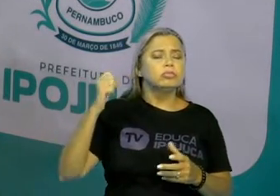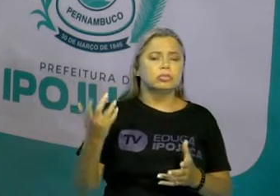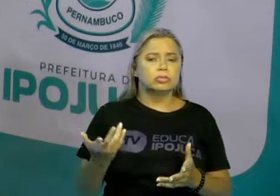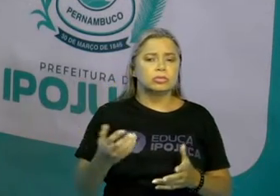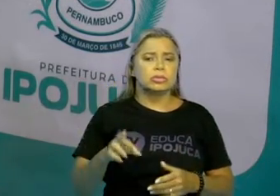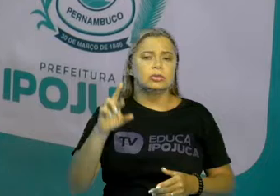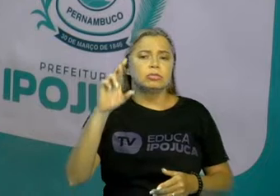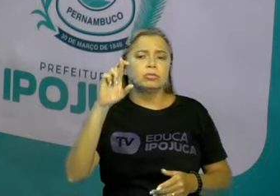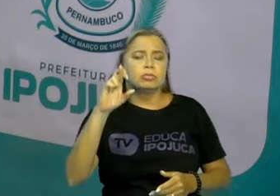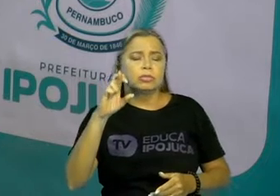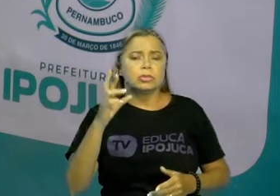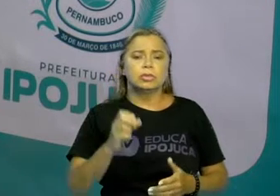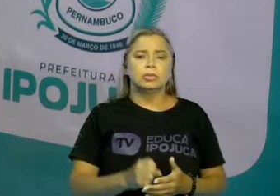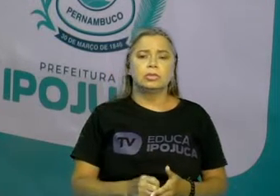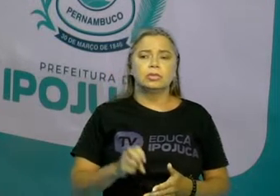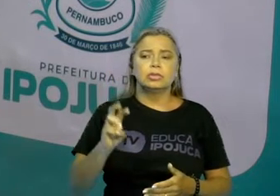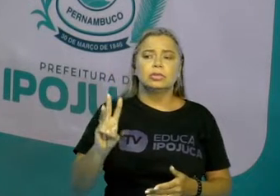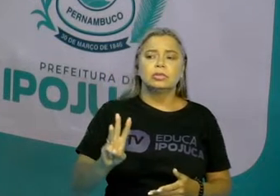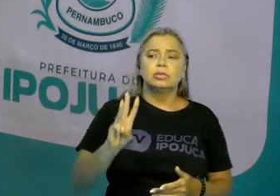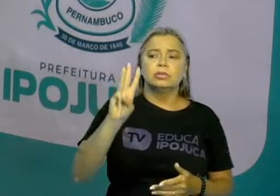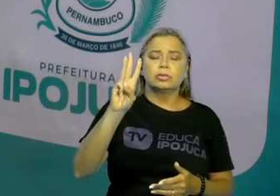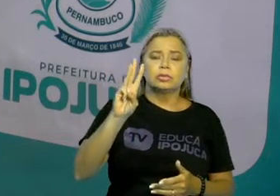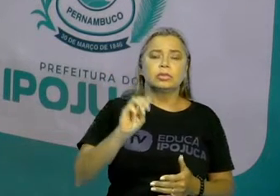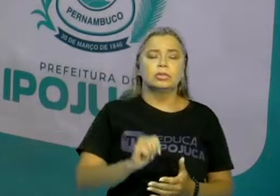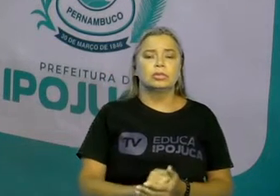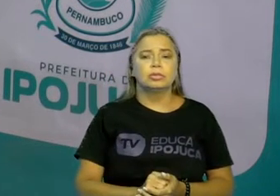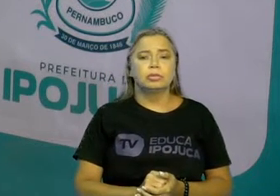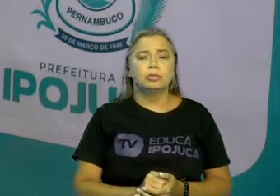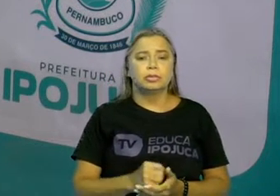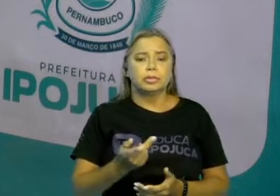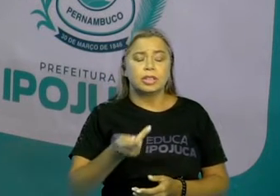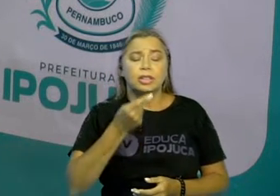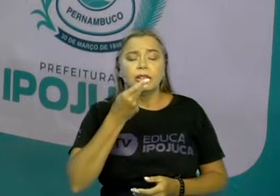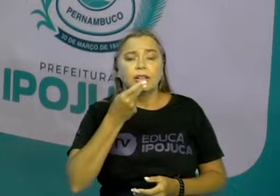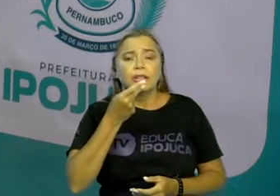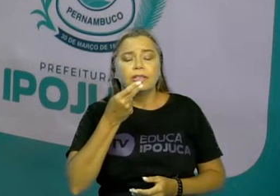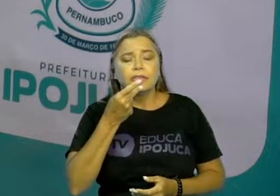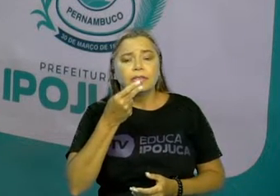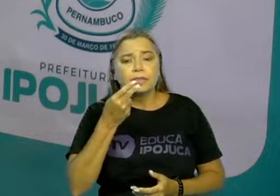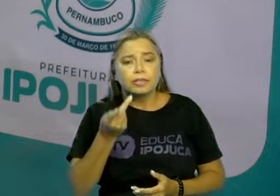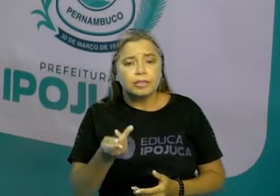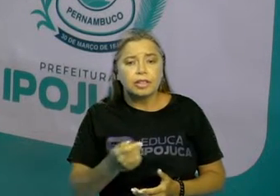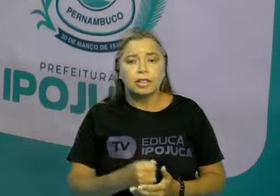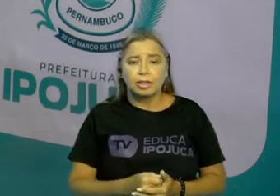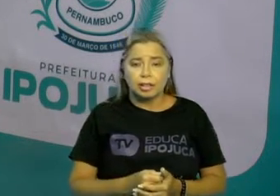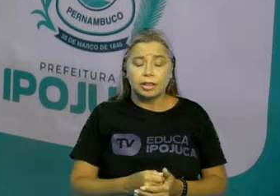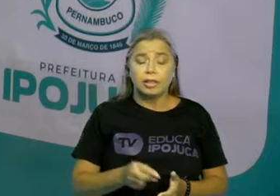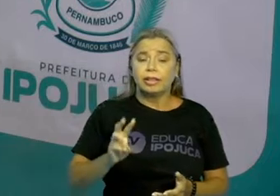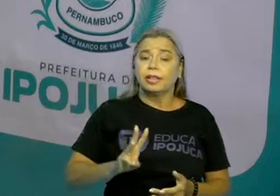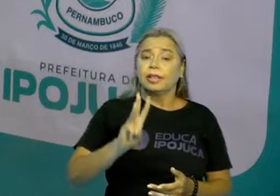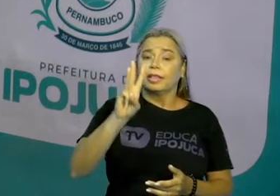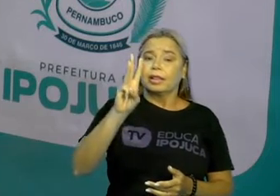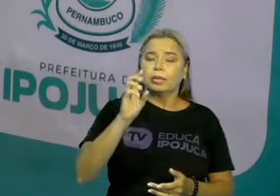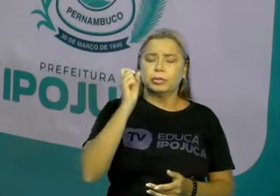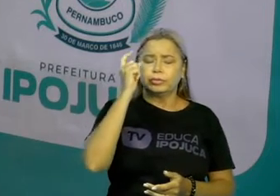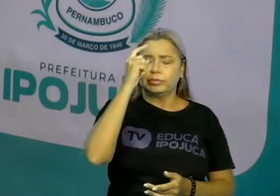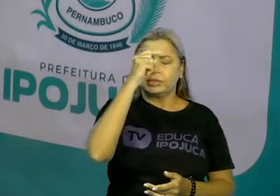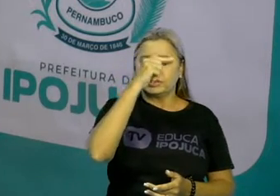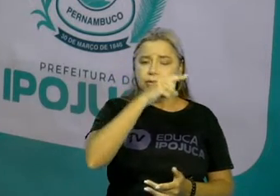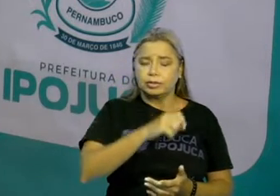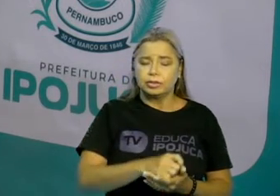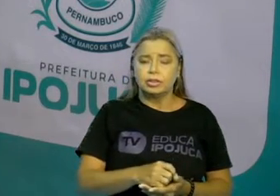O W, que a gente tem dificuldade da pronúncia, de dizer esse W, e o Y.